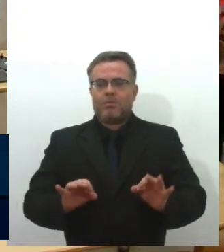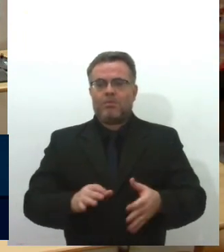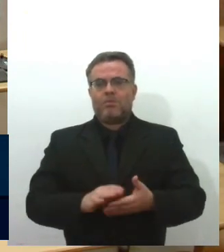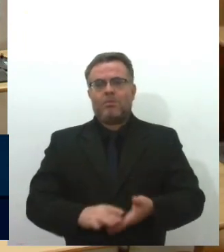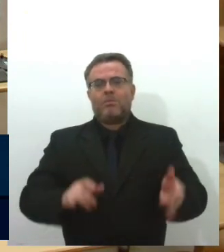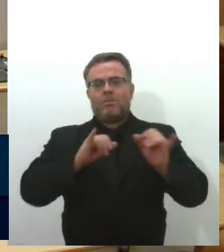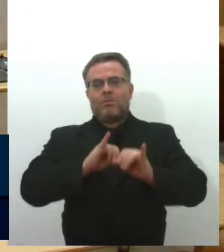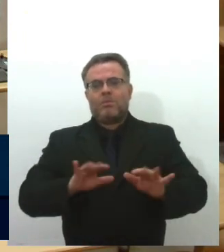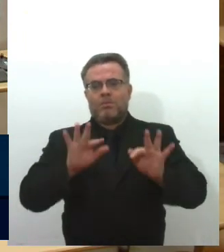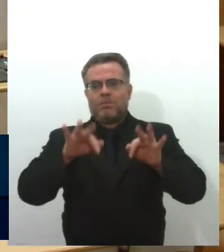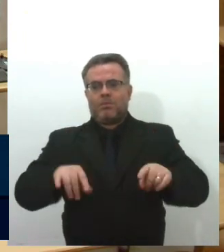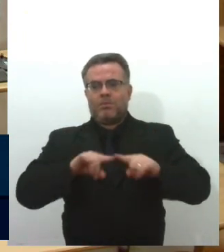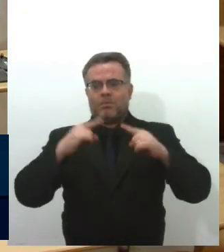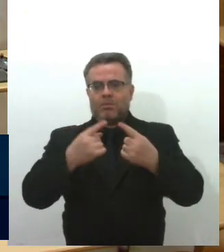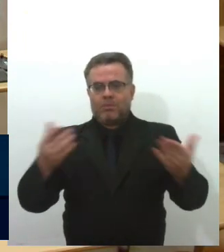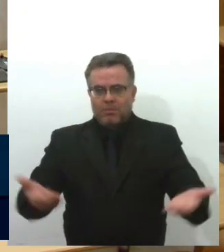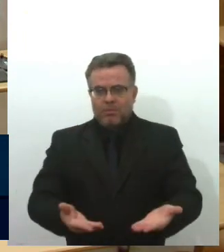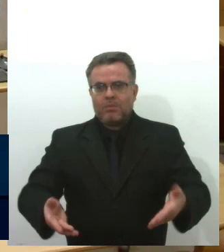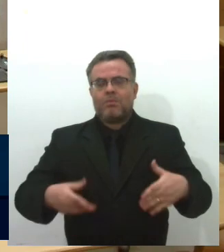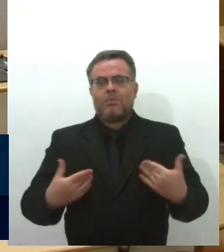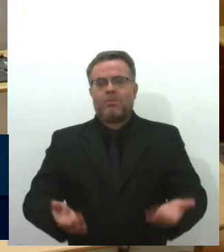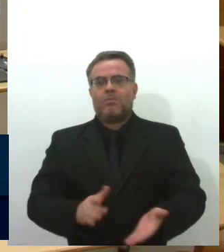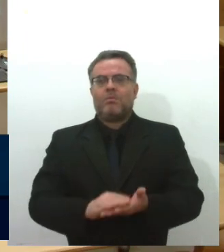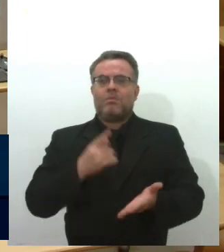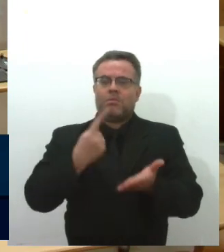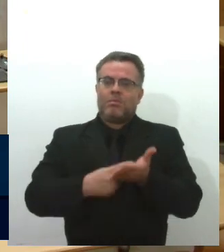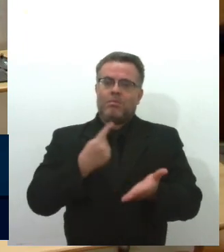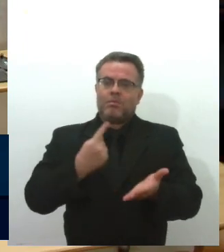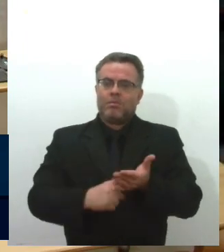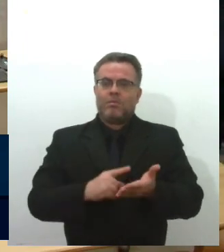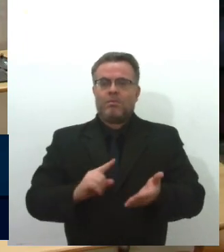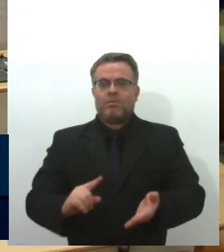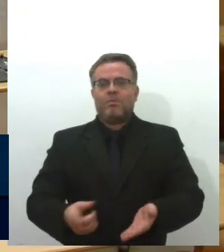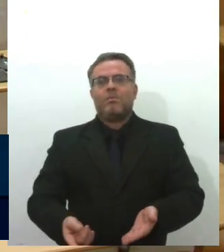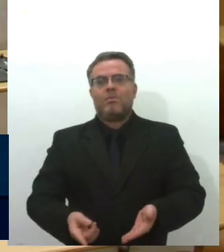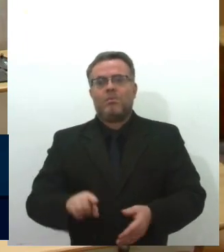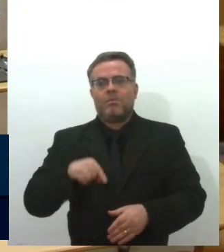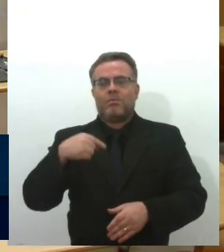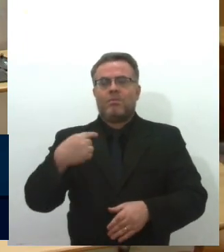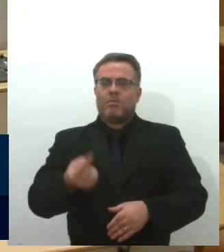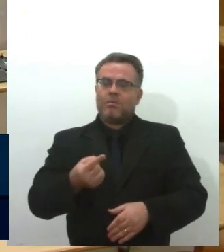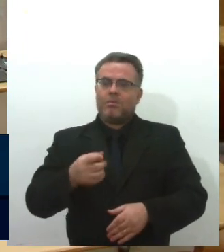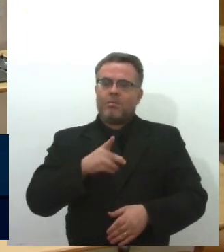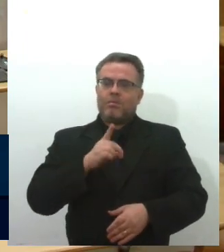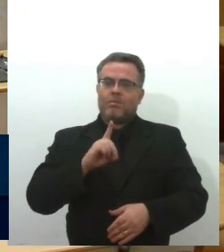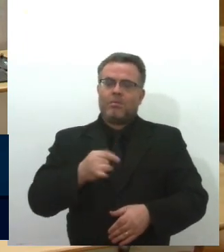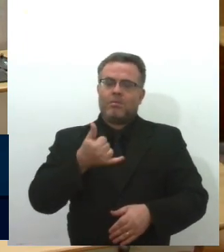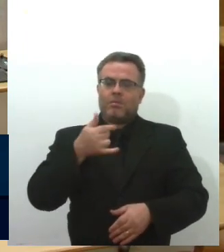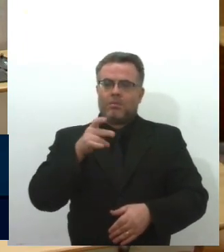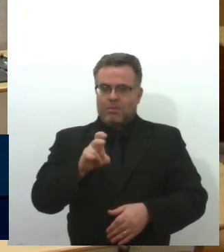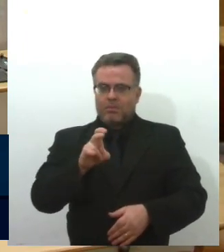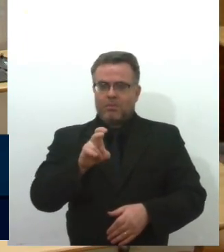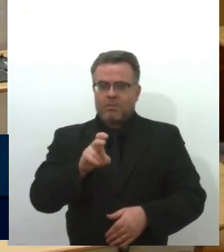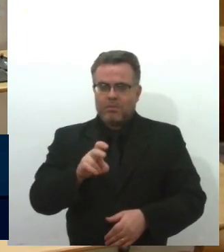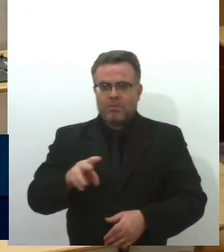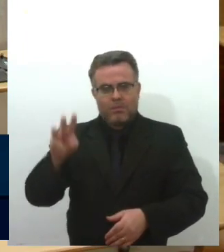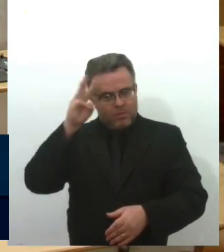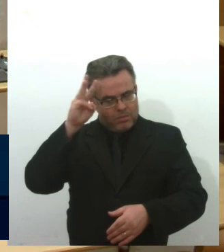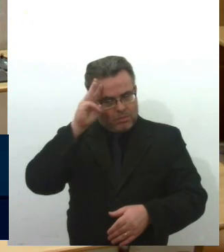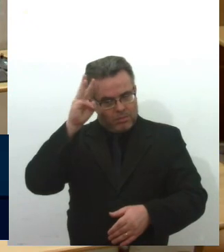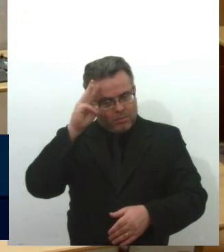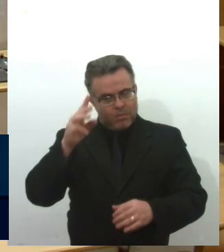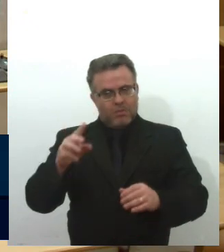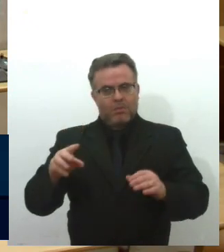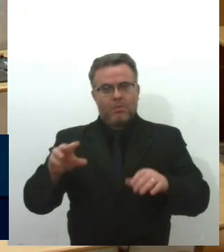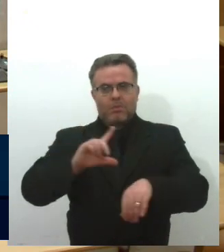declaramos encerrada a presente sessão convocando a próxima sessão para o próximo dia 15, terça-feira, no horário